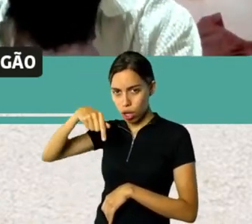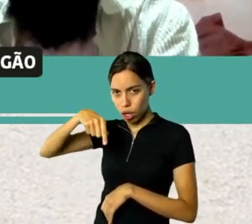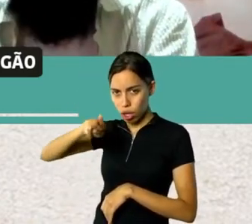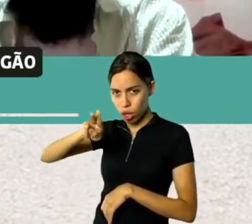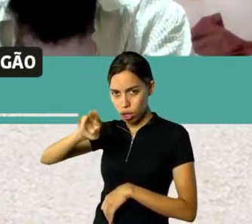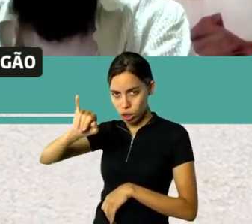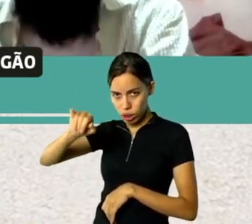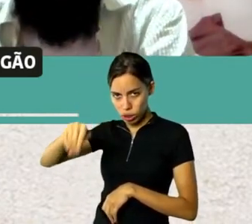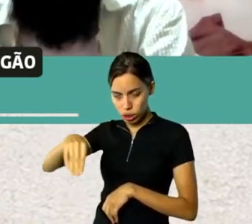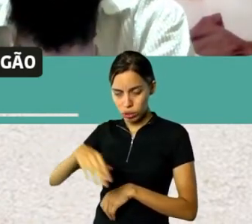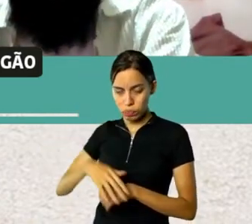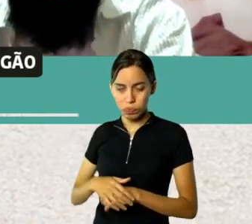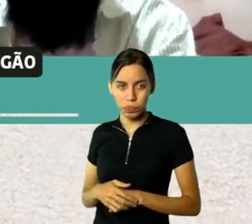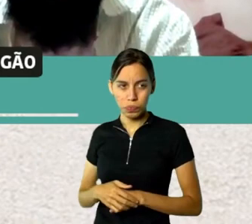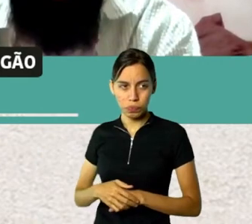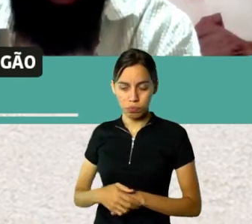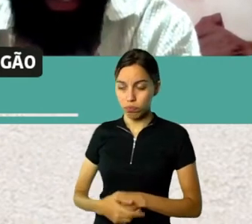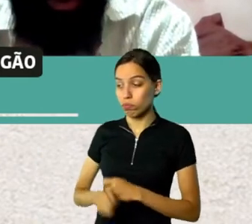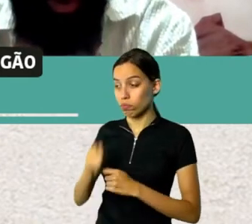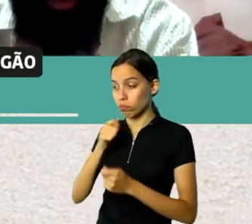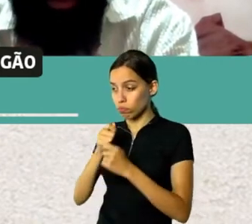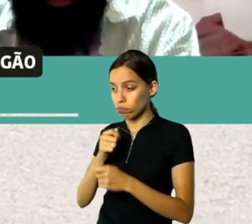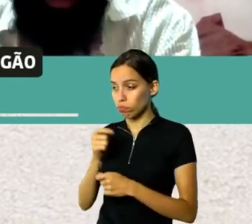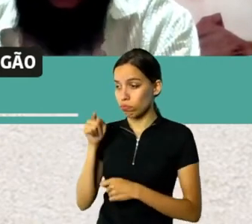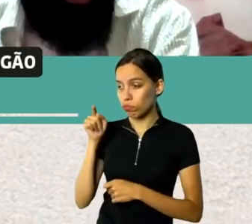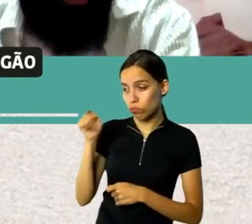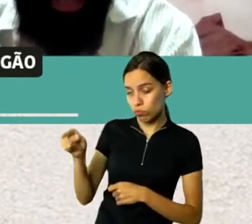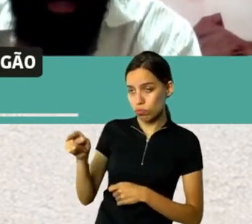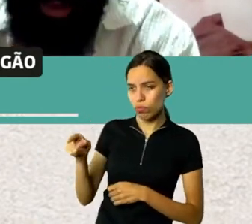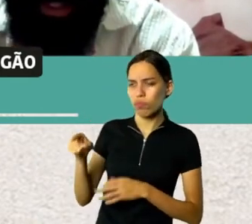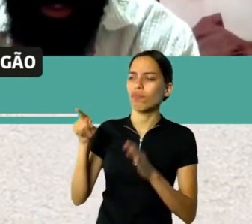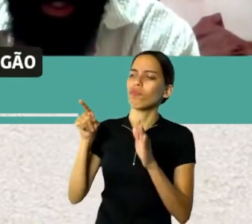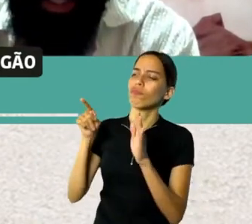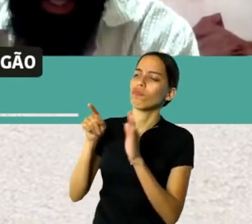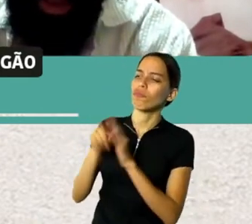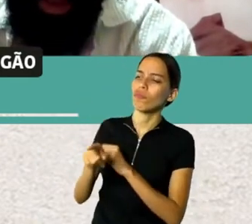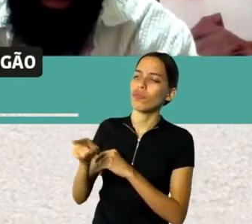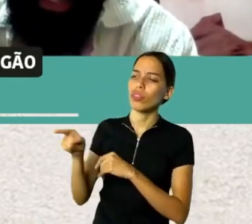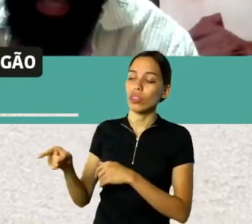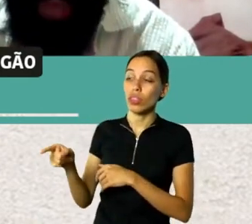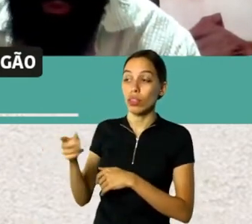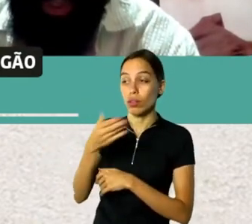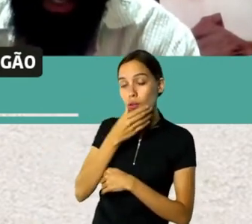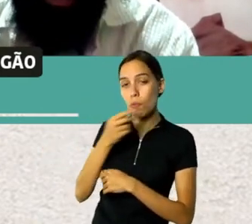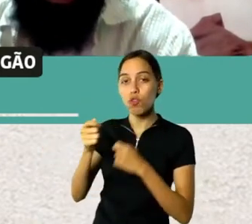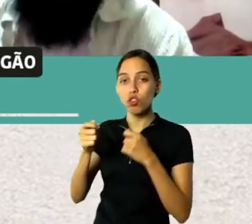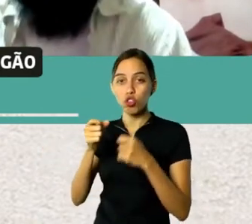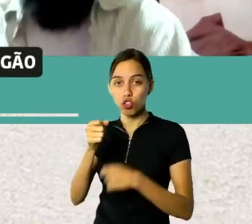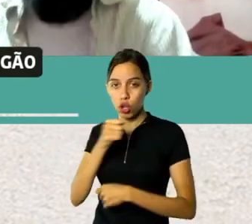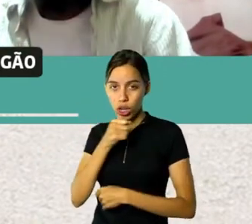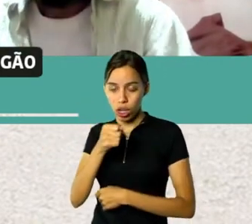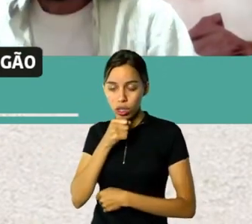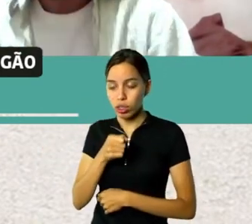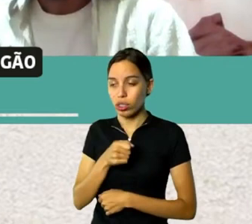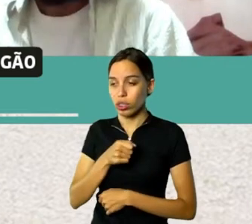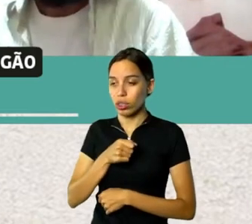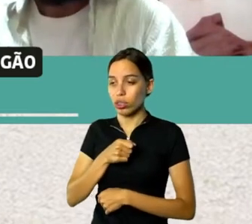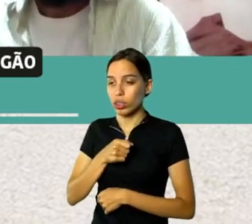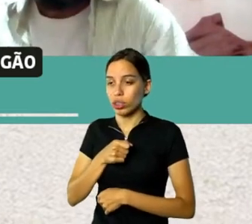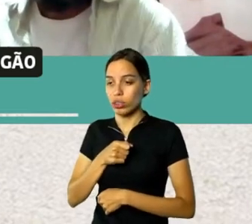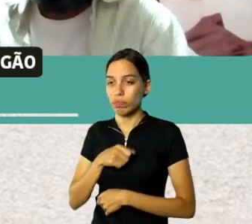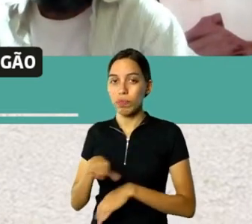mas ele é um jornalista, trabalhou no Binômio, trabalhou aqui em Belo Horizonte, ele é radicado no Rio, e ele